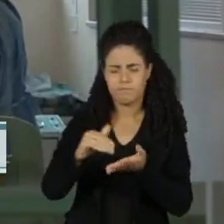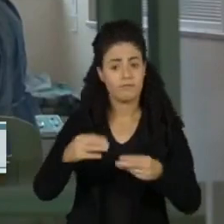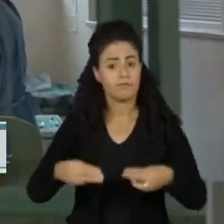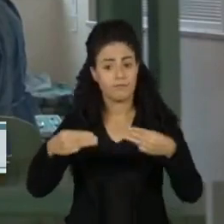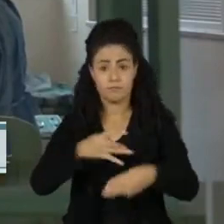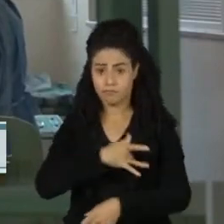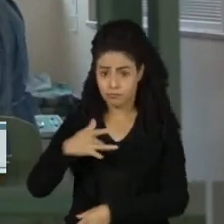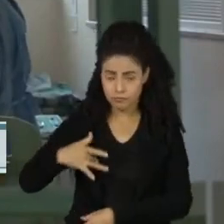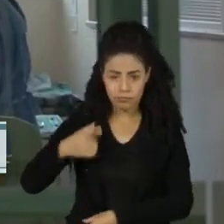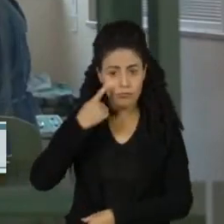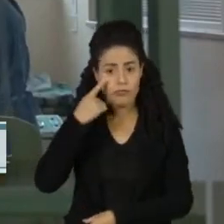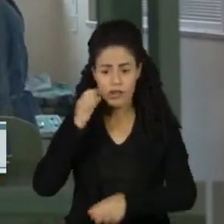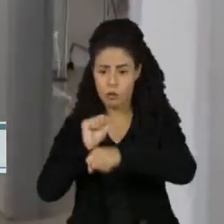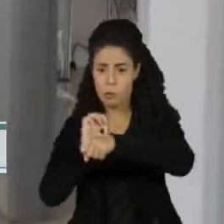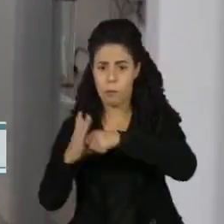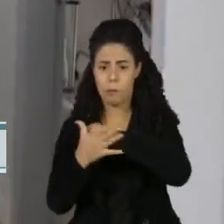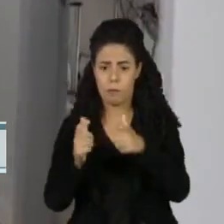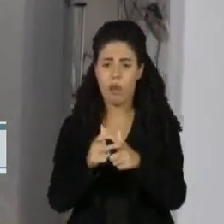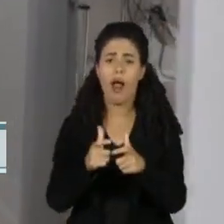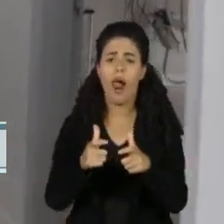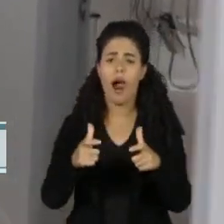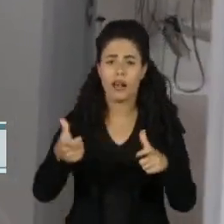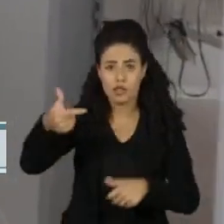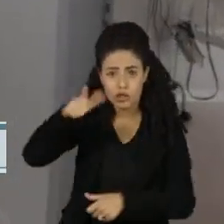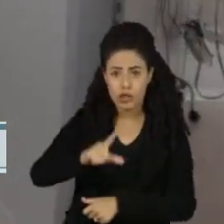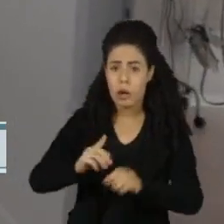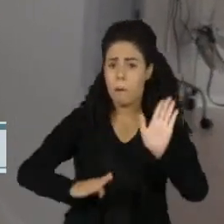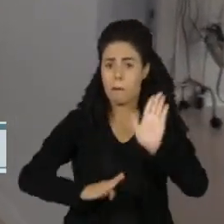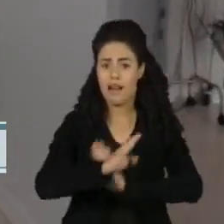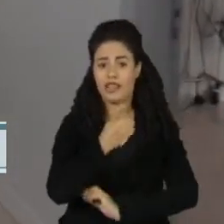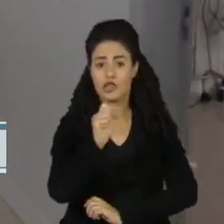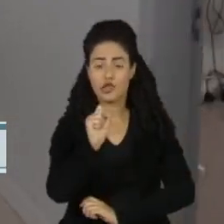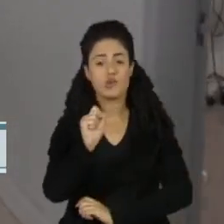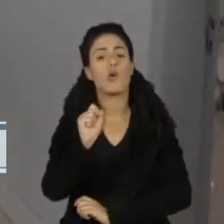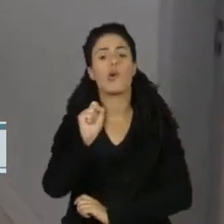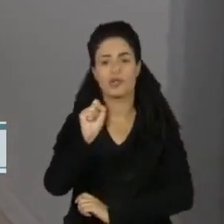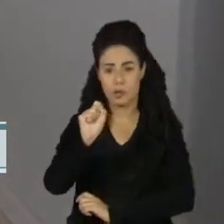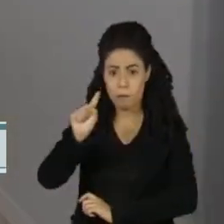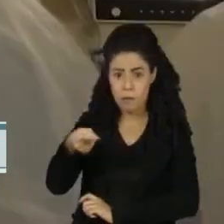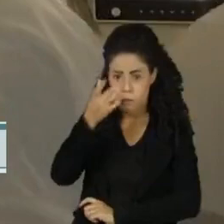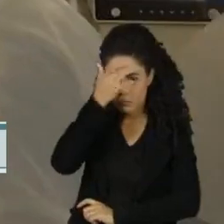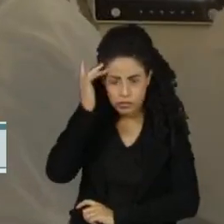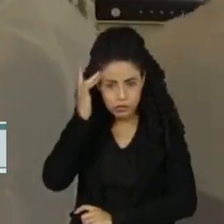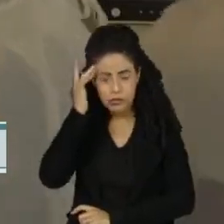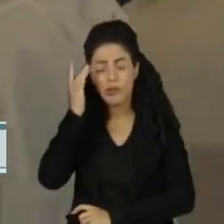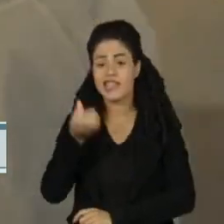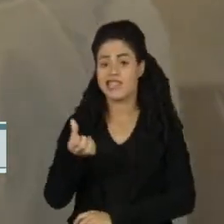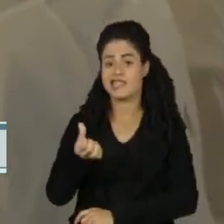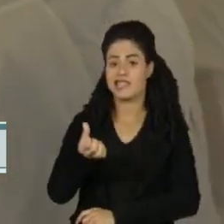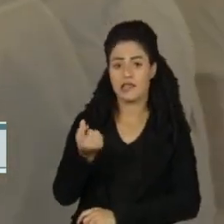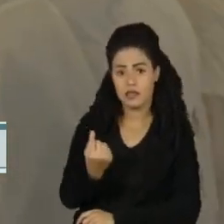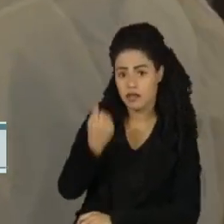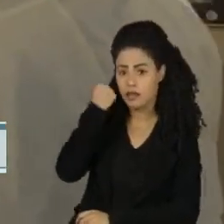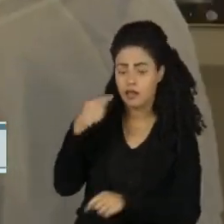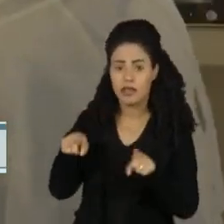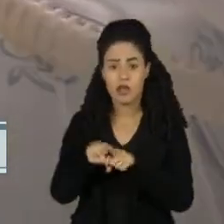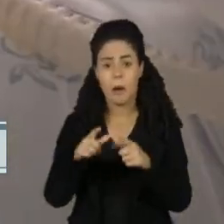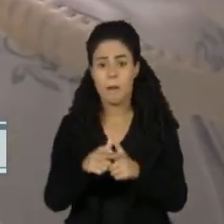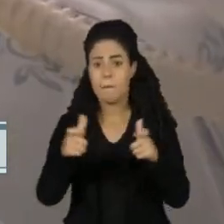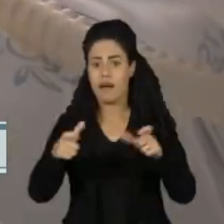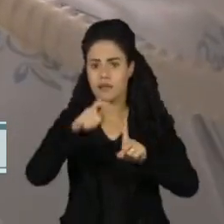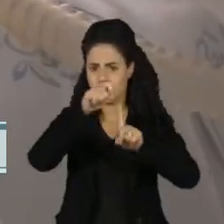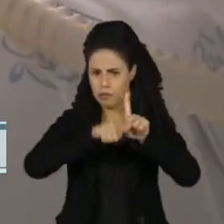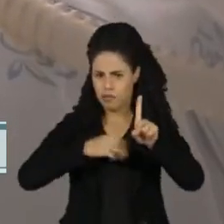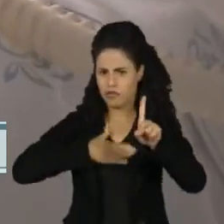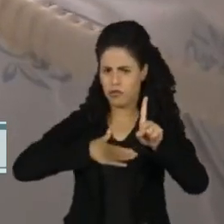número de casos novos está em alta e ultrapassou a marca de 18 mil na última sexta-feira. É o maior número desde agosto.